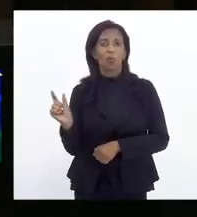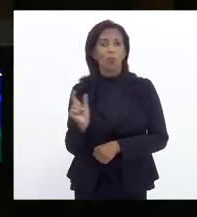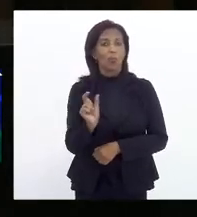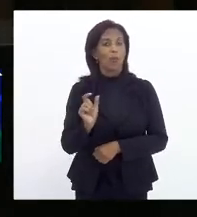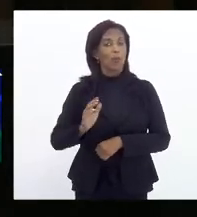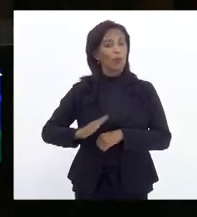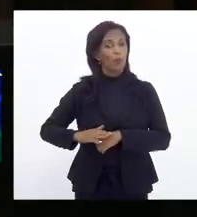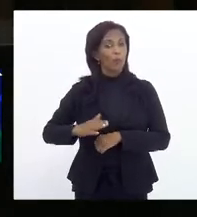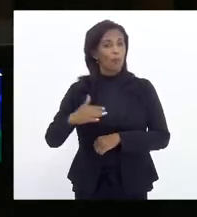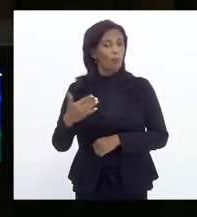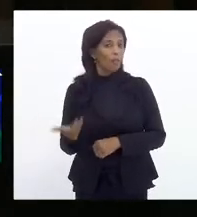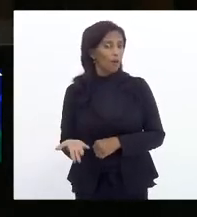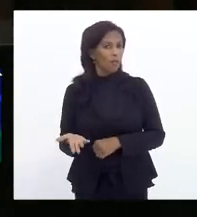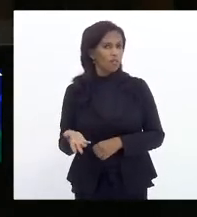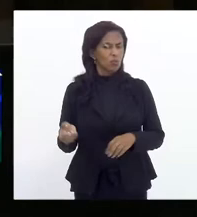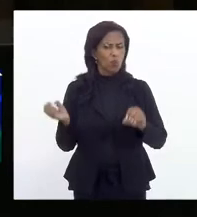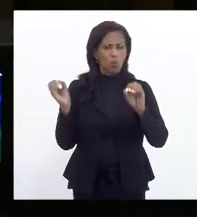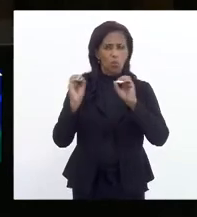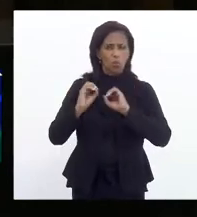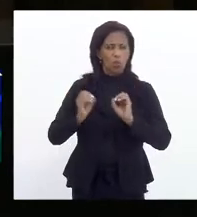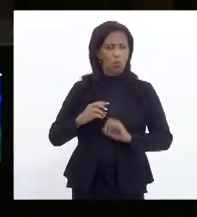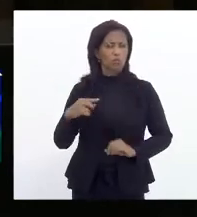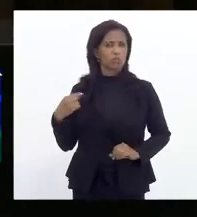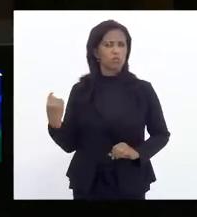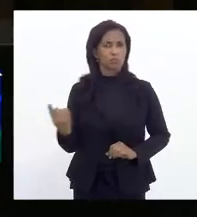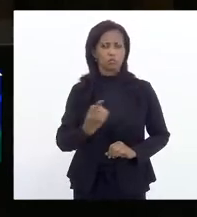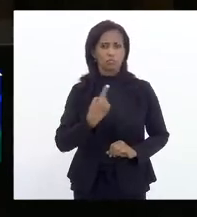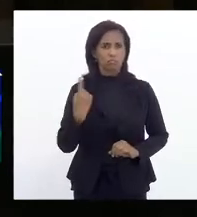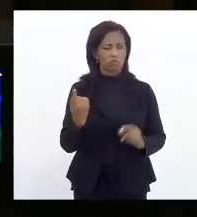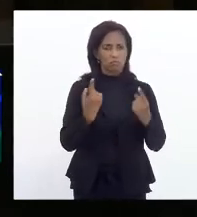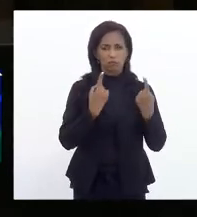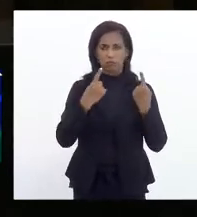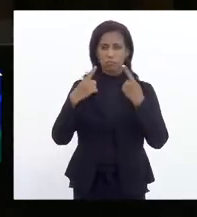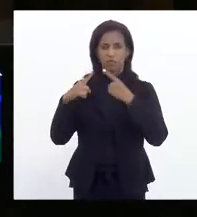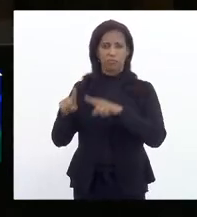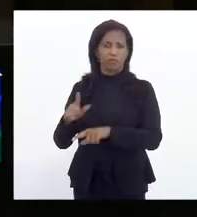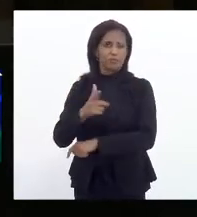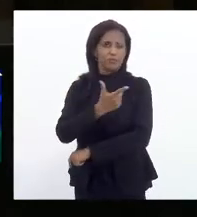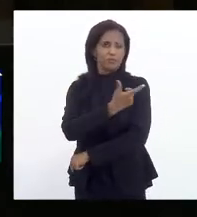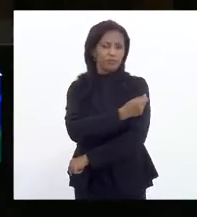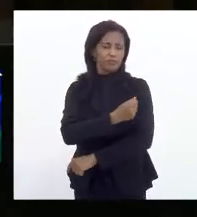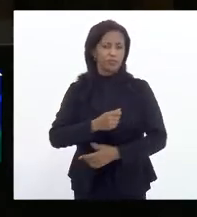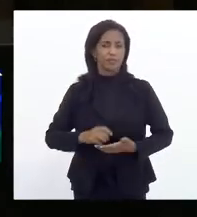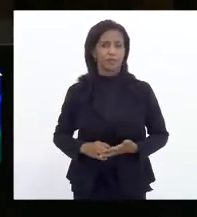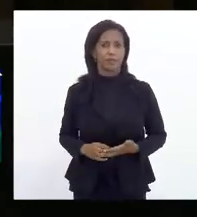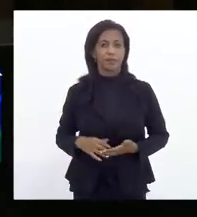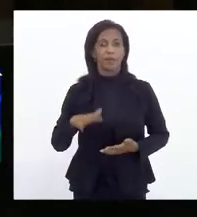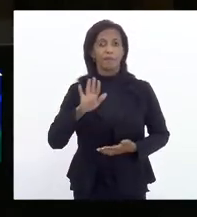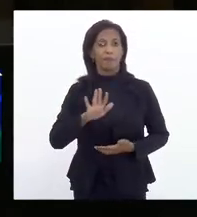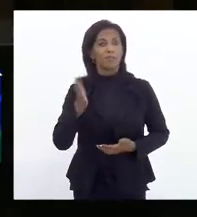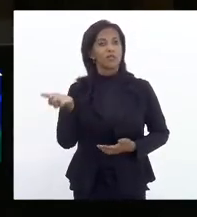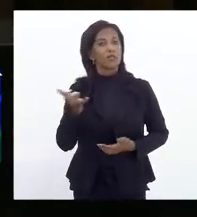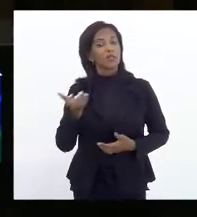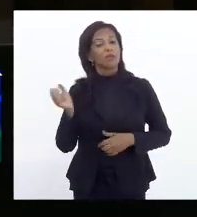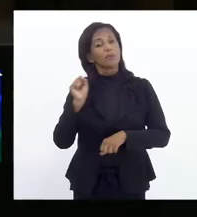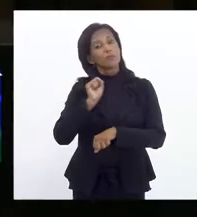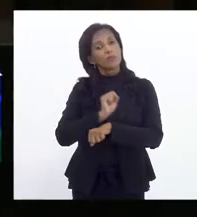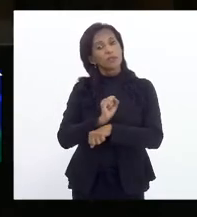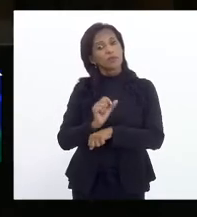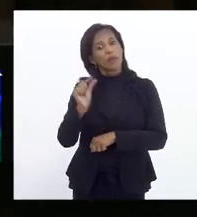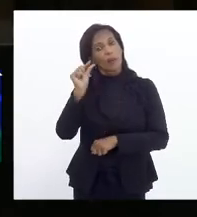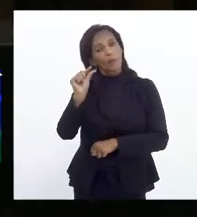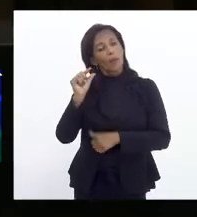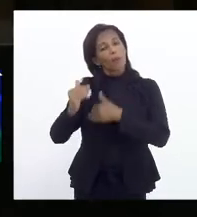mais, mas nenhum de nós é contrário à vacinação, mas queremos esperar um